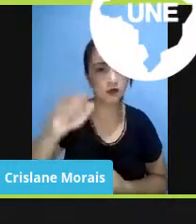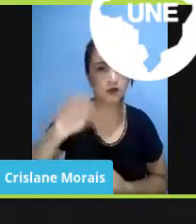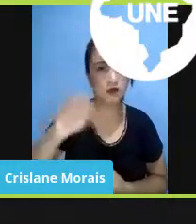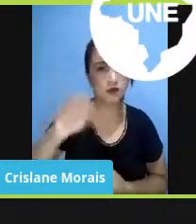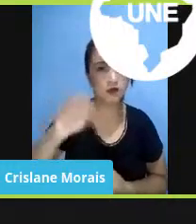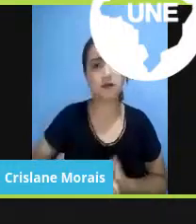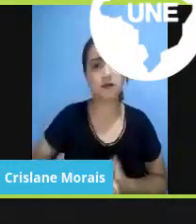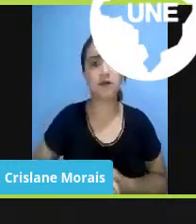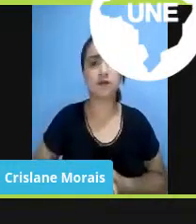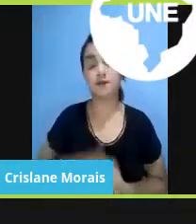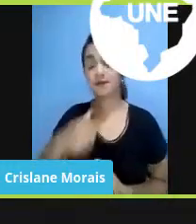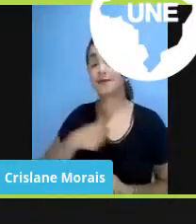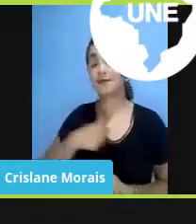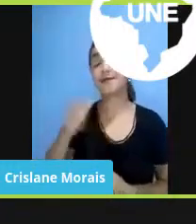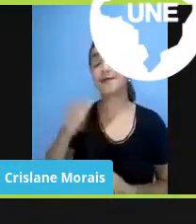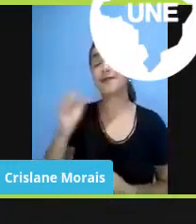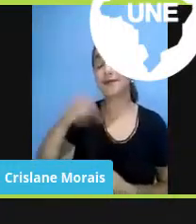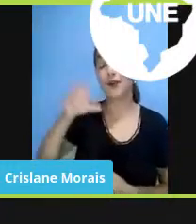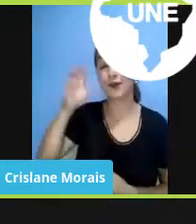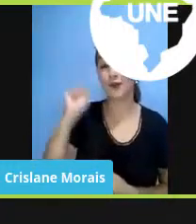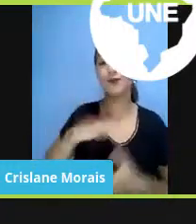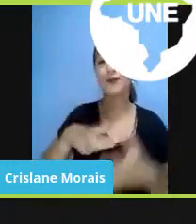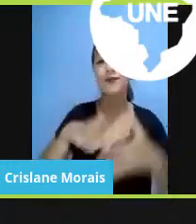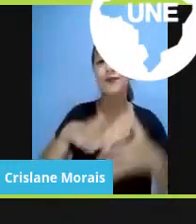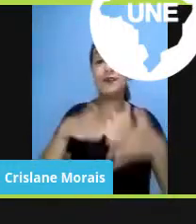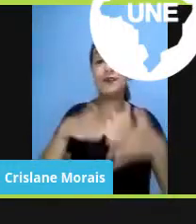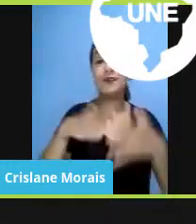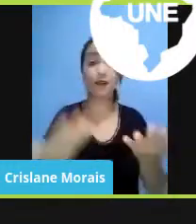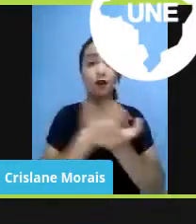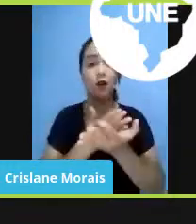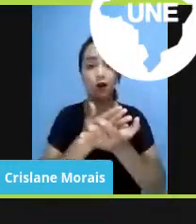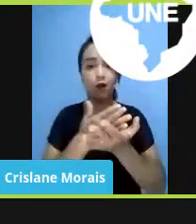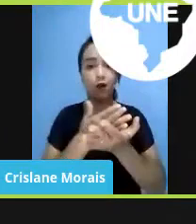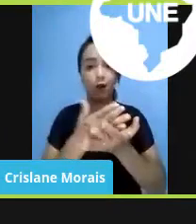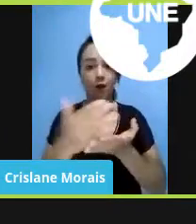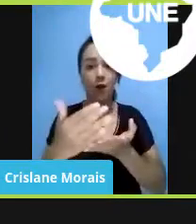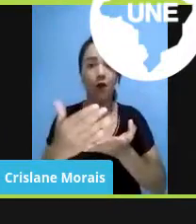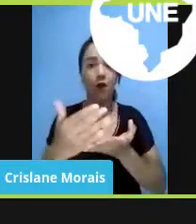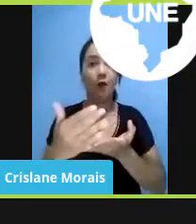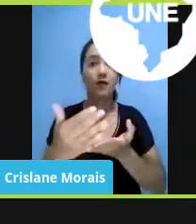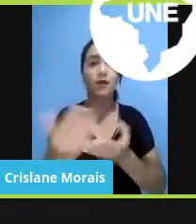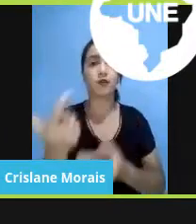Eu estou. Então, vamos lá. A Júnior já vai me colocar de volta aqui.